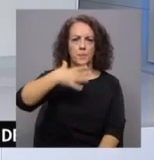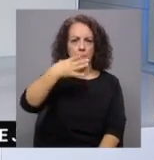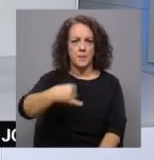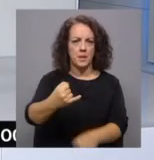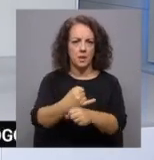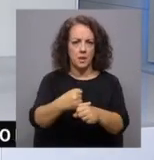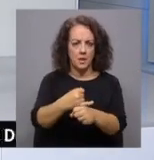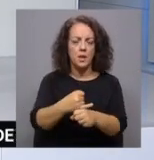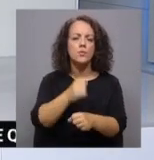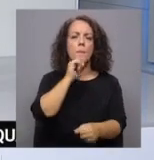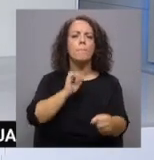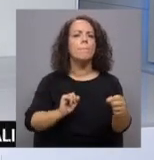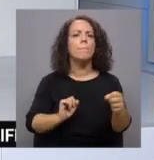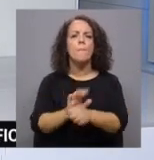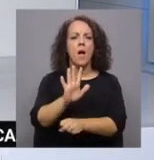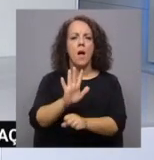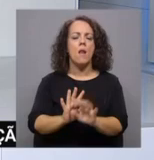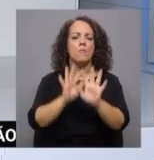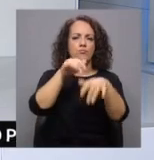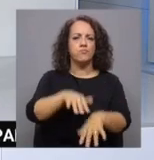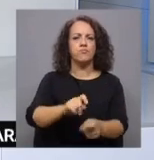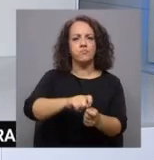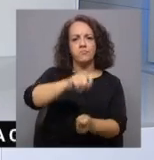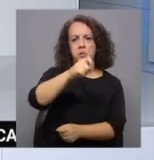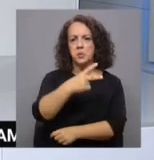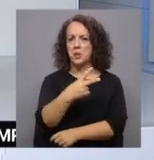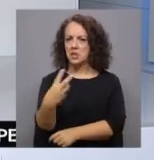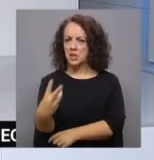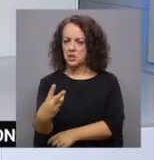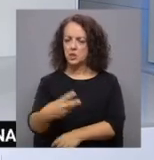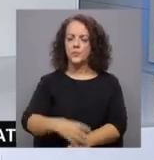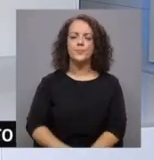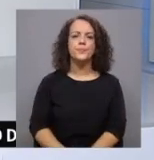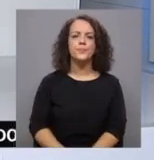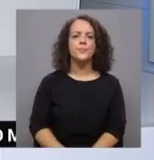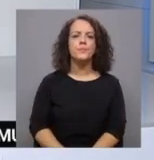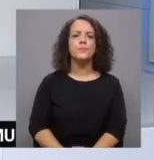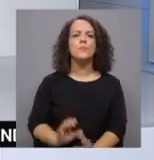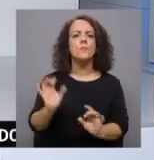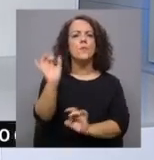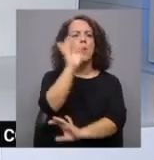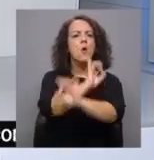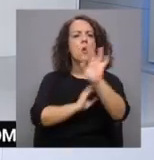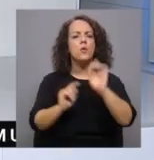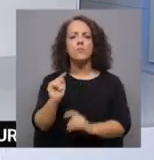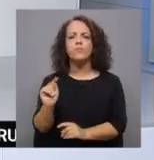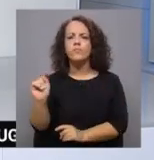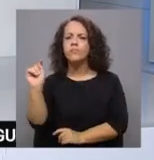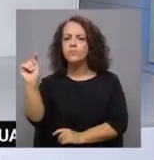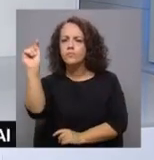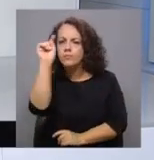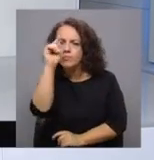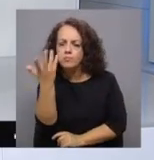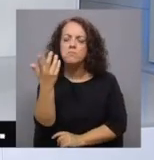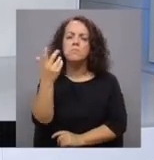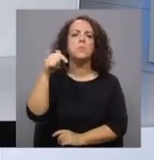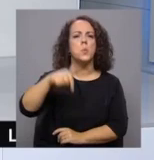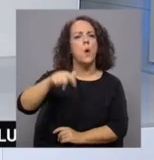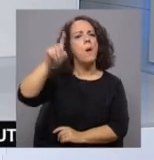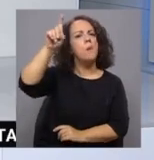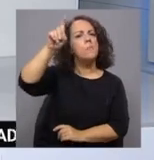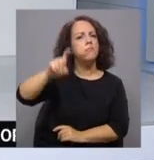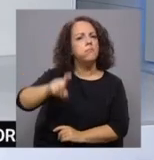e a ondulação será de noroeste com 2 a 3m. Para o restante continente europeu, temos então um dia com